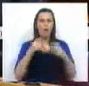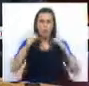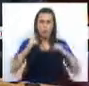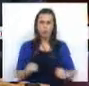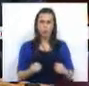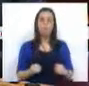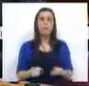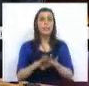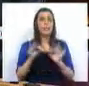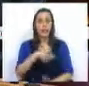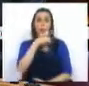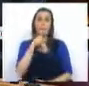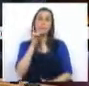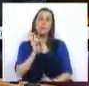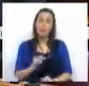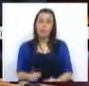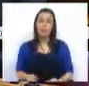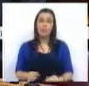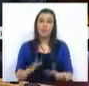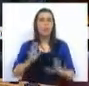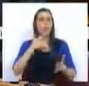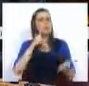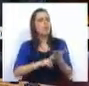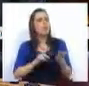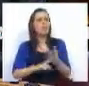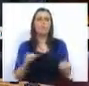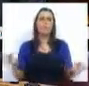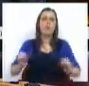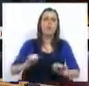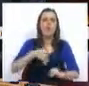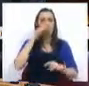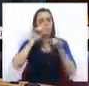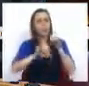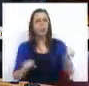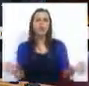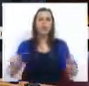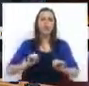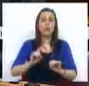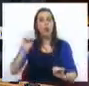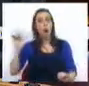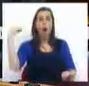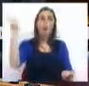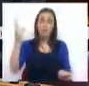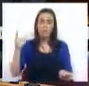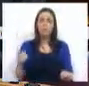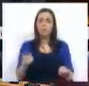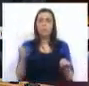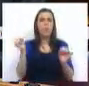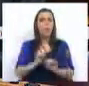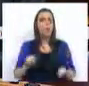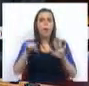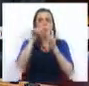como tinham prometido E sem qualquer justificação ou fundamentação, como era devido Sem qualquer